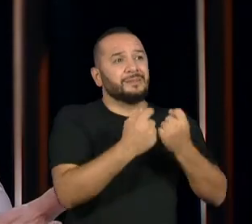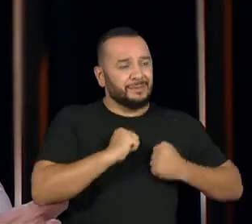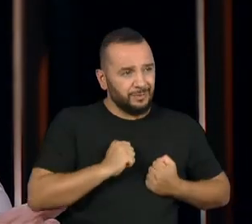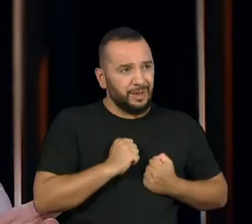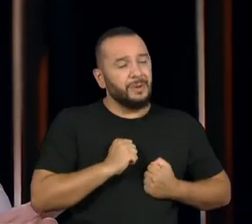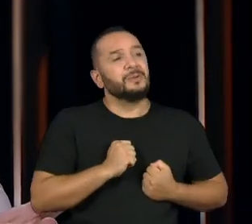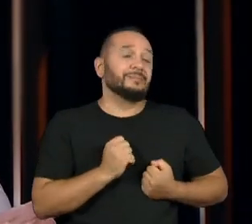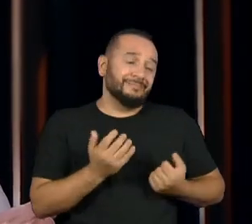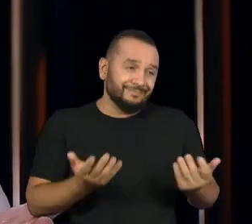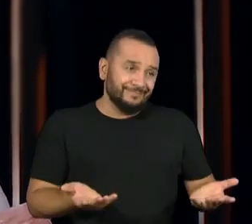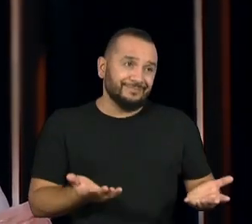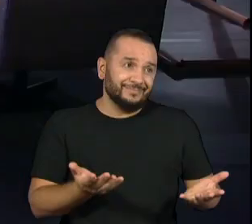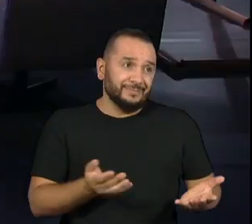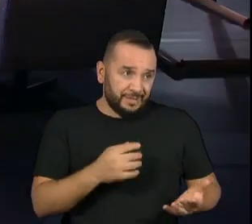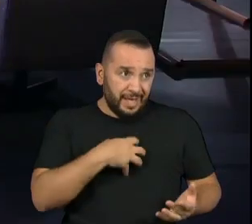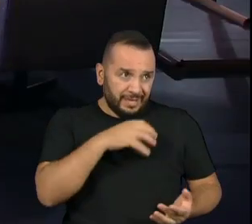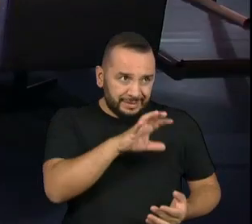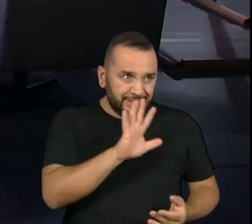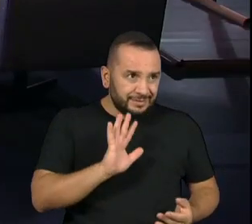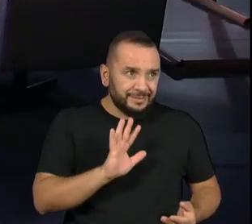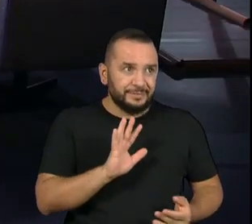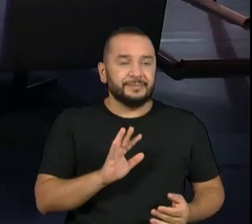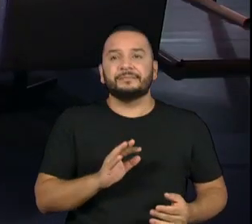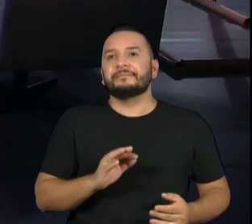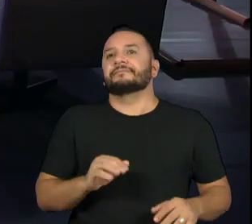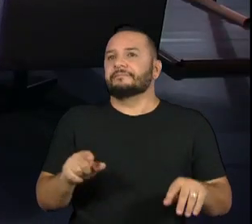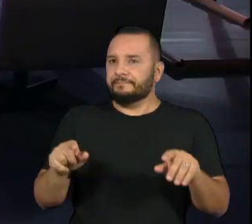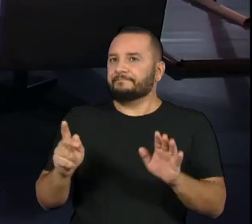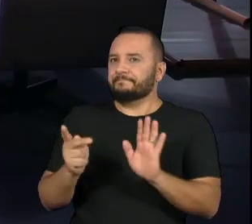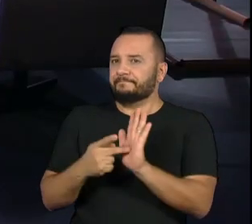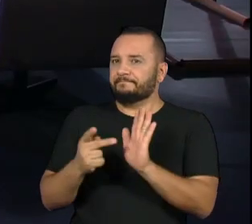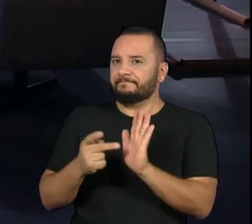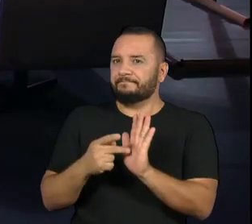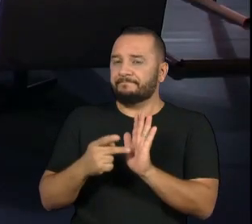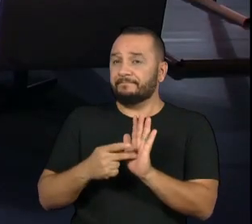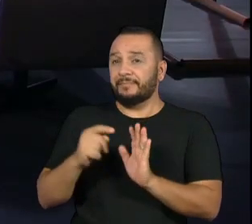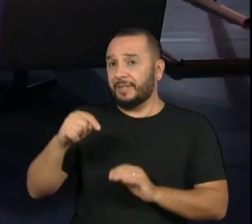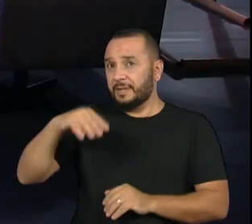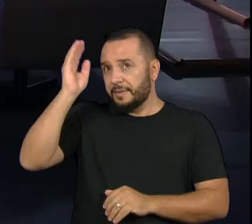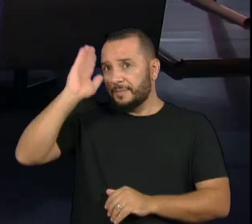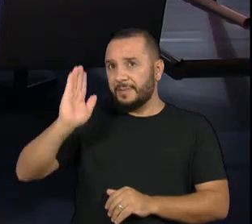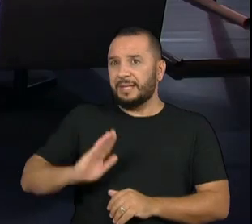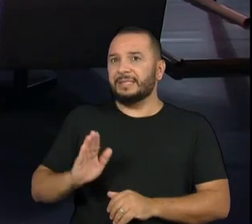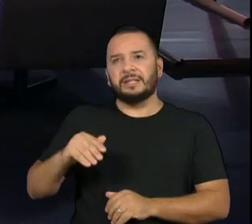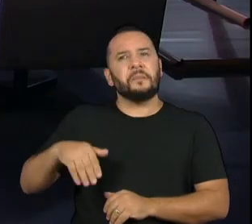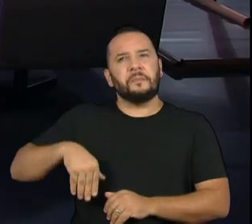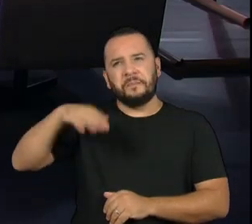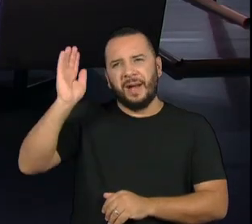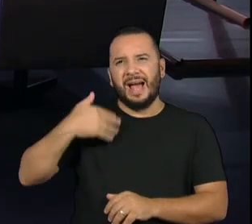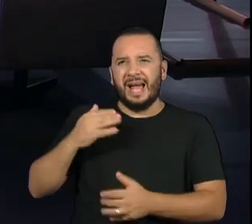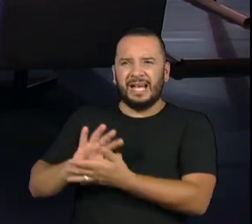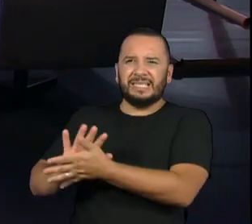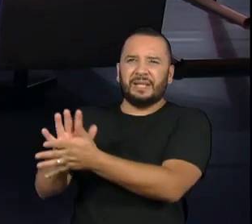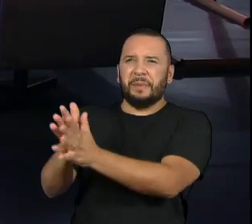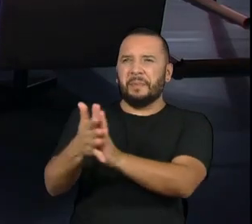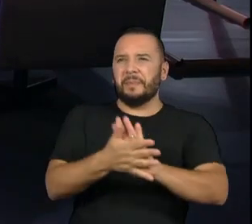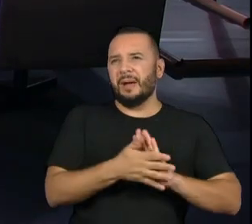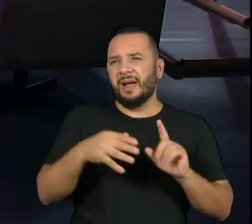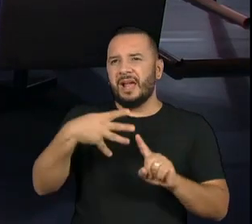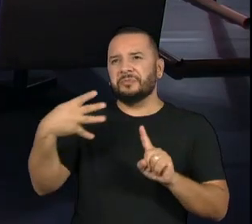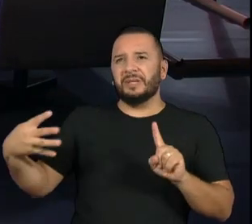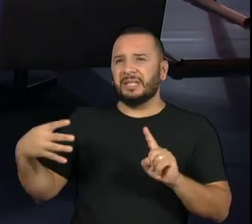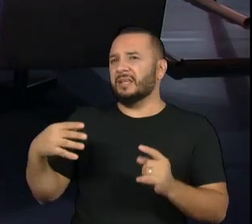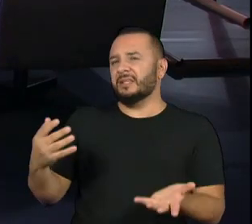identidade de gênero, não é isso? O Brasil é o país que mais mata a comunidade LGBT, é mais no